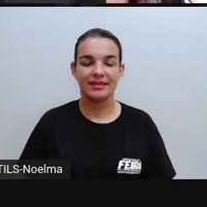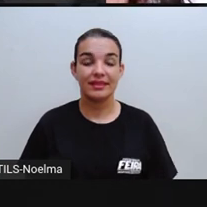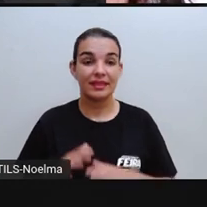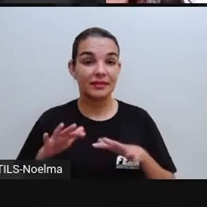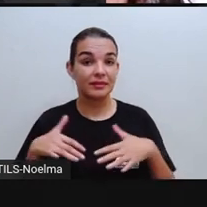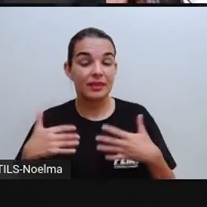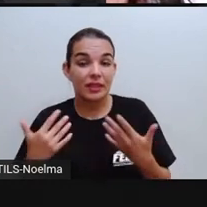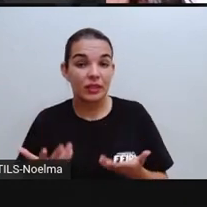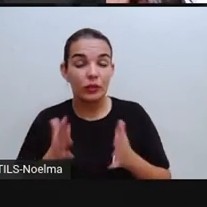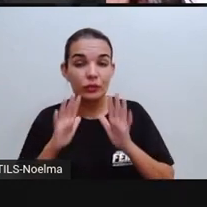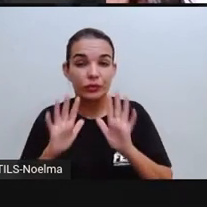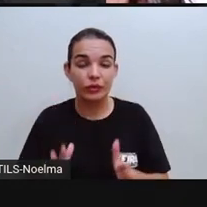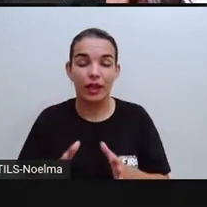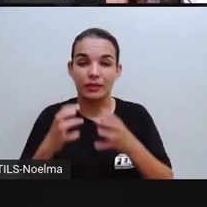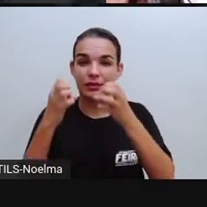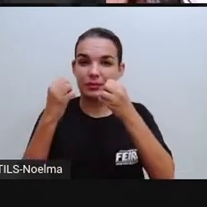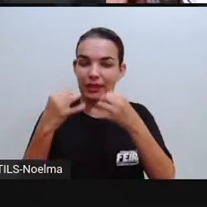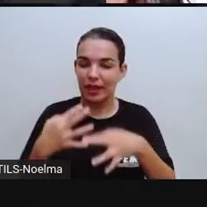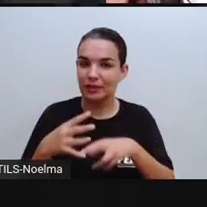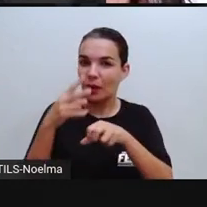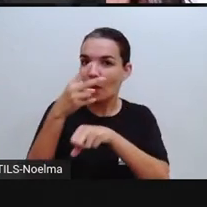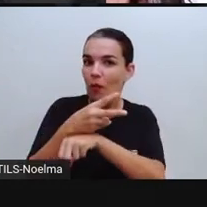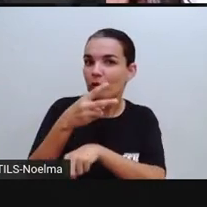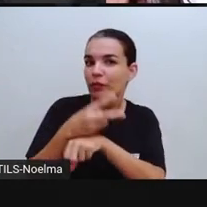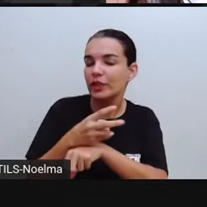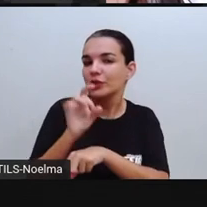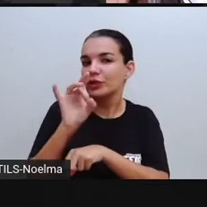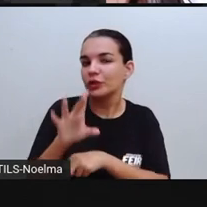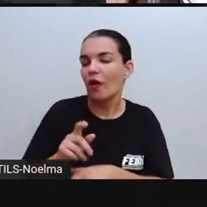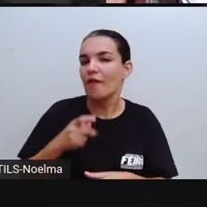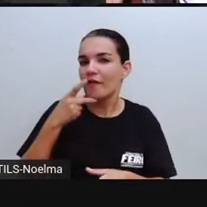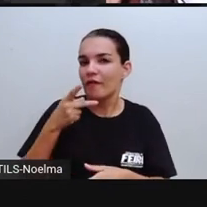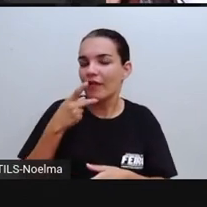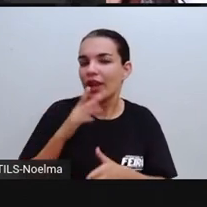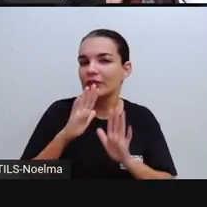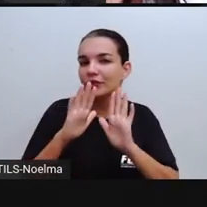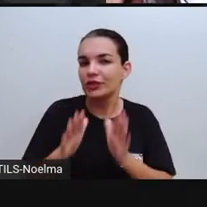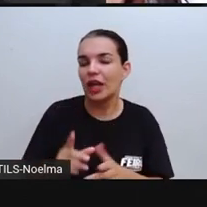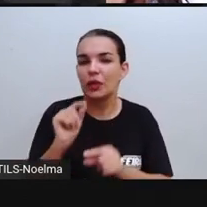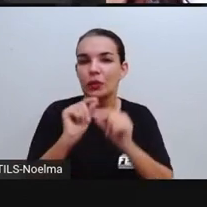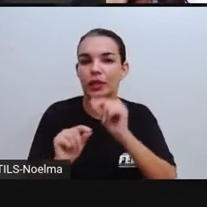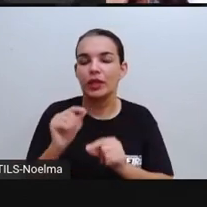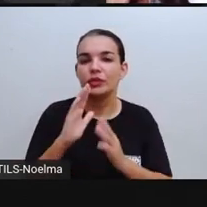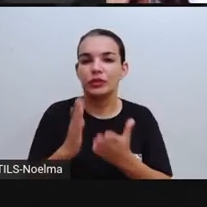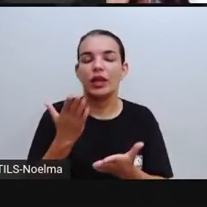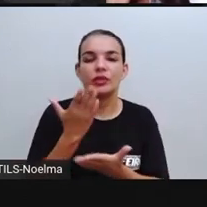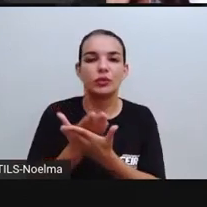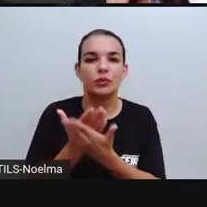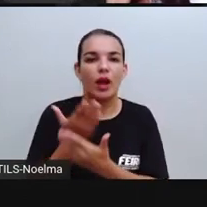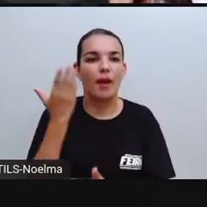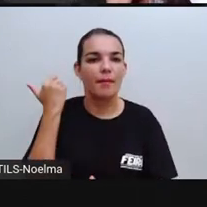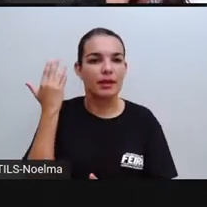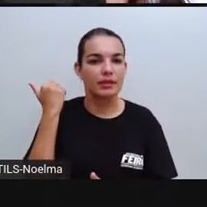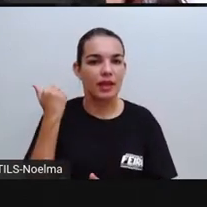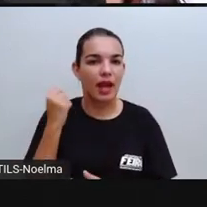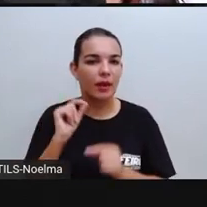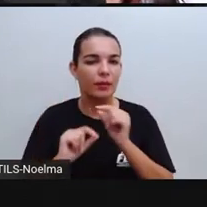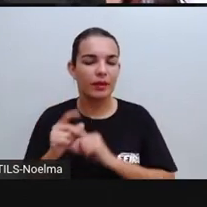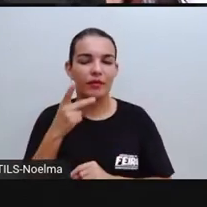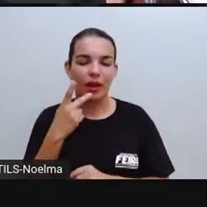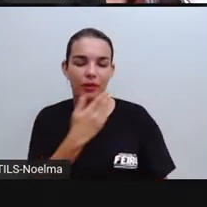E como eu tinha dito nesse vídeo aí, eles só reforçam o que a gente já estudou já em outra aula, na aula que a gente falou sobre o